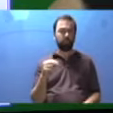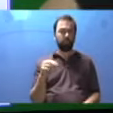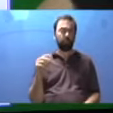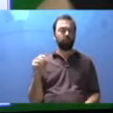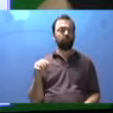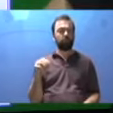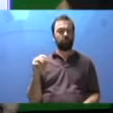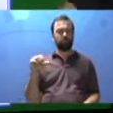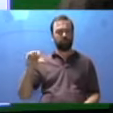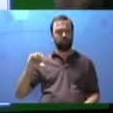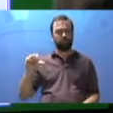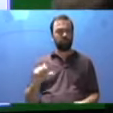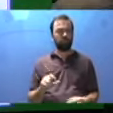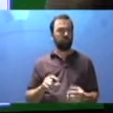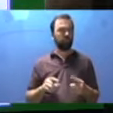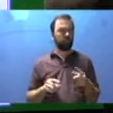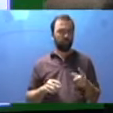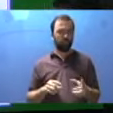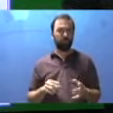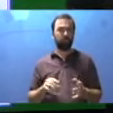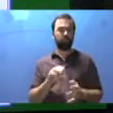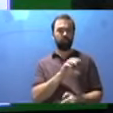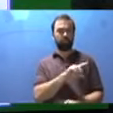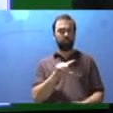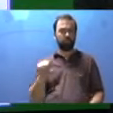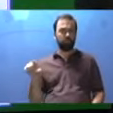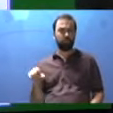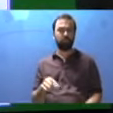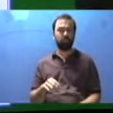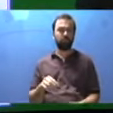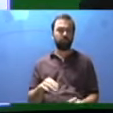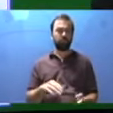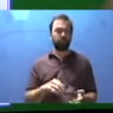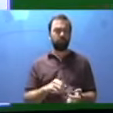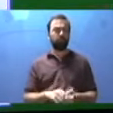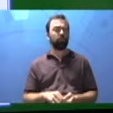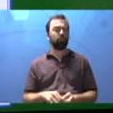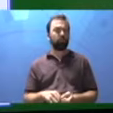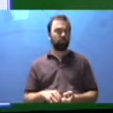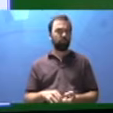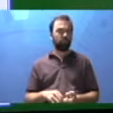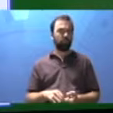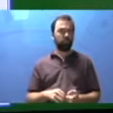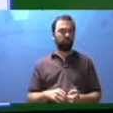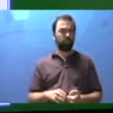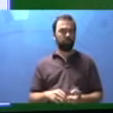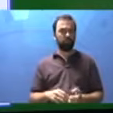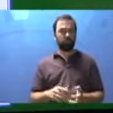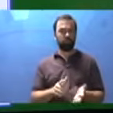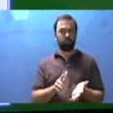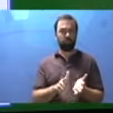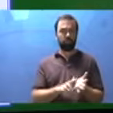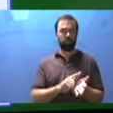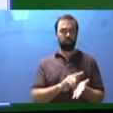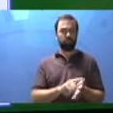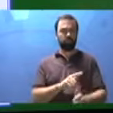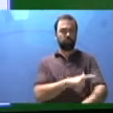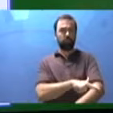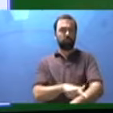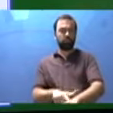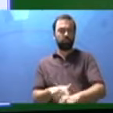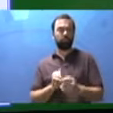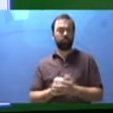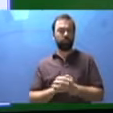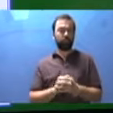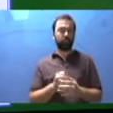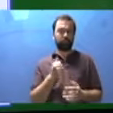limpinha? Você contribui para que ela permaneça limpa? Todo mundo tem que fazer a sua parte. Como é a limpeza da sua